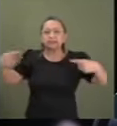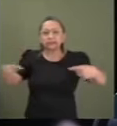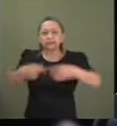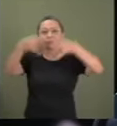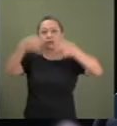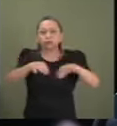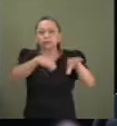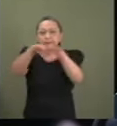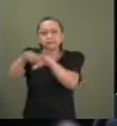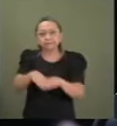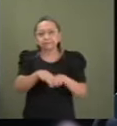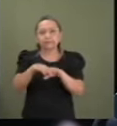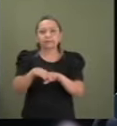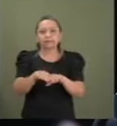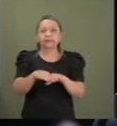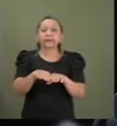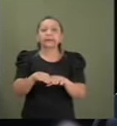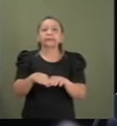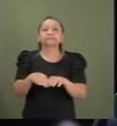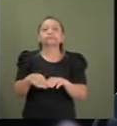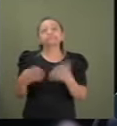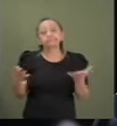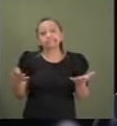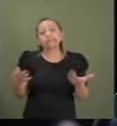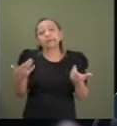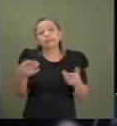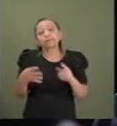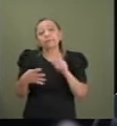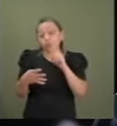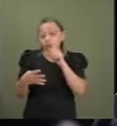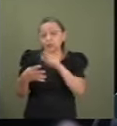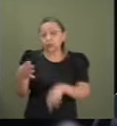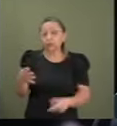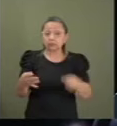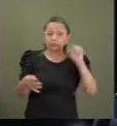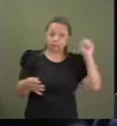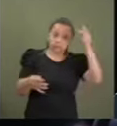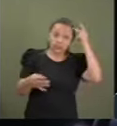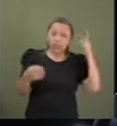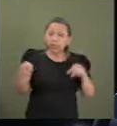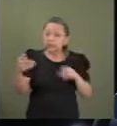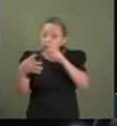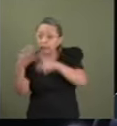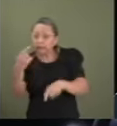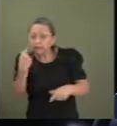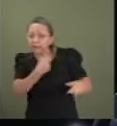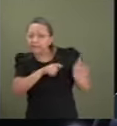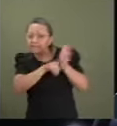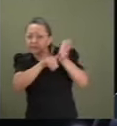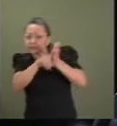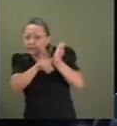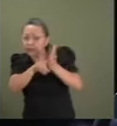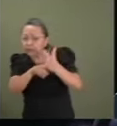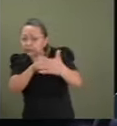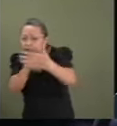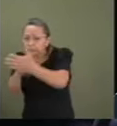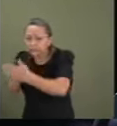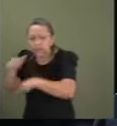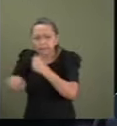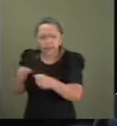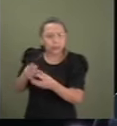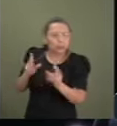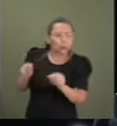equalitária. Eles tombaram. Foram assassinados quando investigavam denúncia de trabalho análogo à